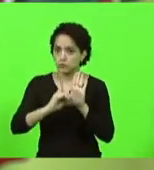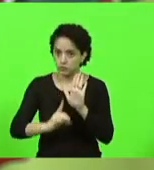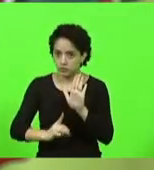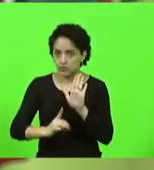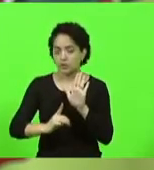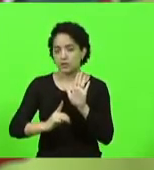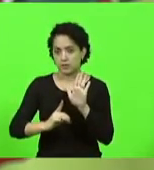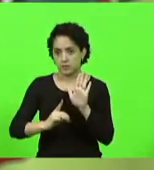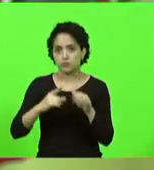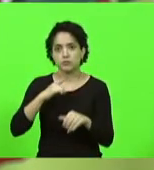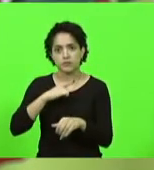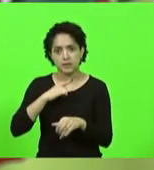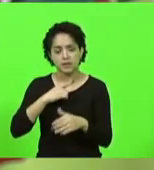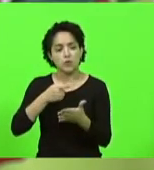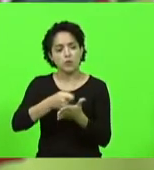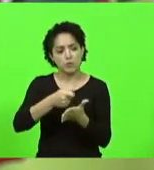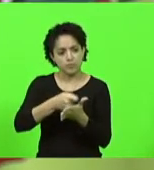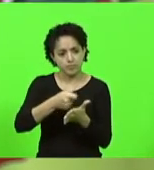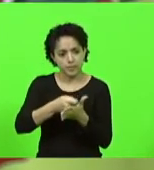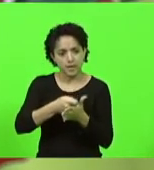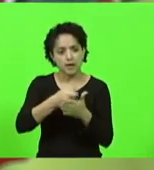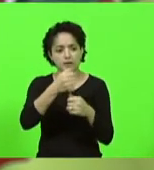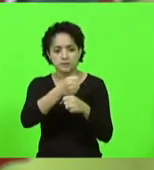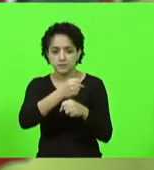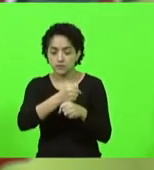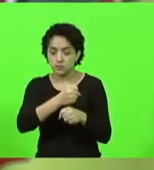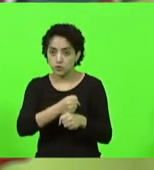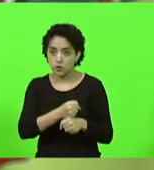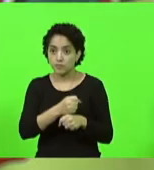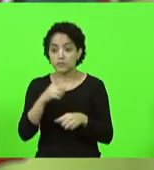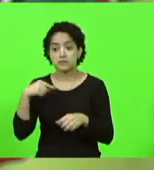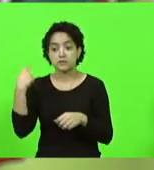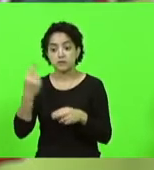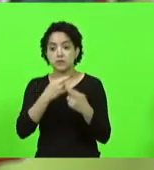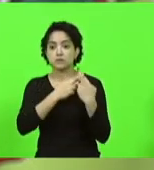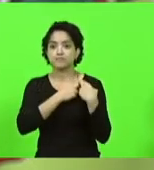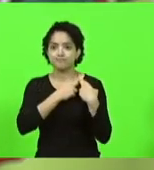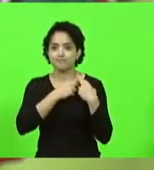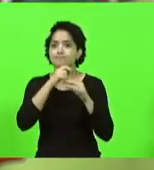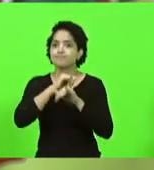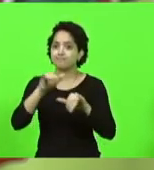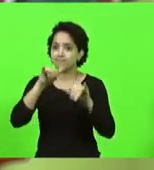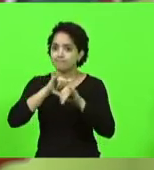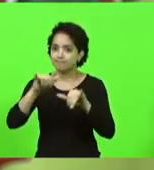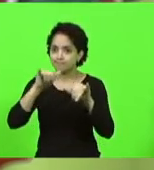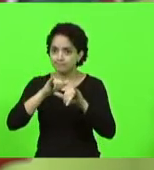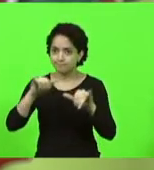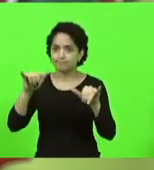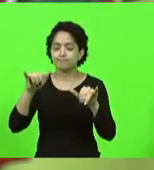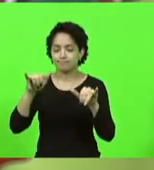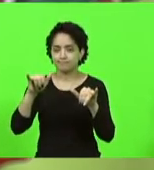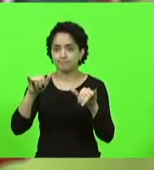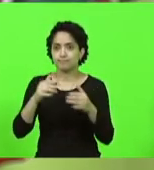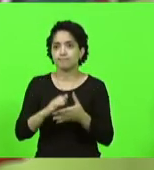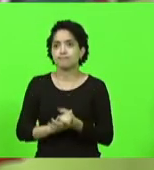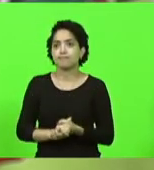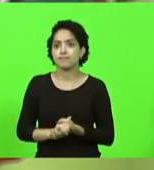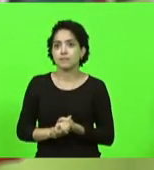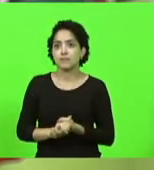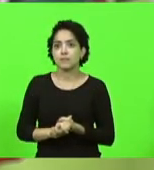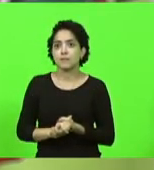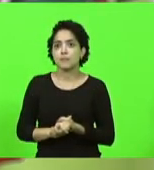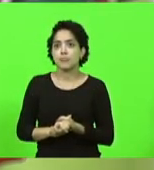cobrar pela realização dessas obras e o nosso dever é informá-los e aproximá-los ainda mais do governo. O nosso